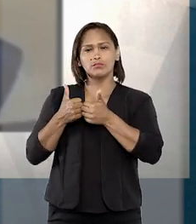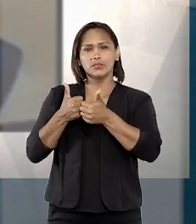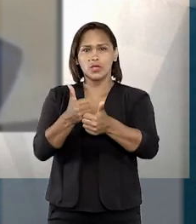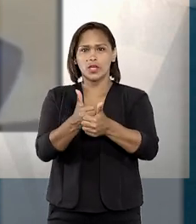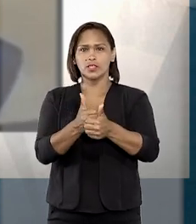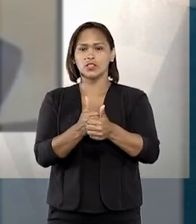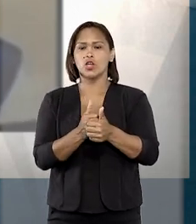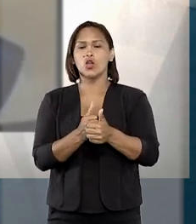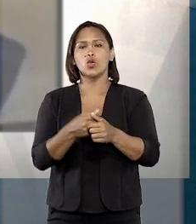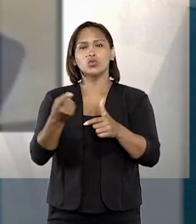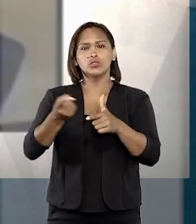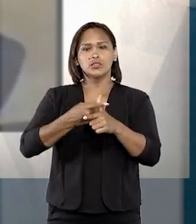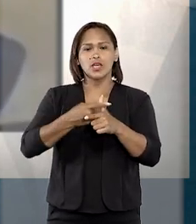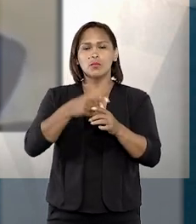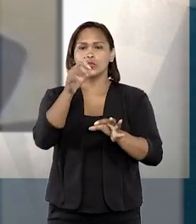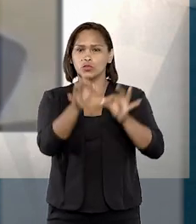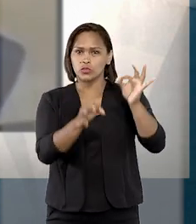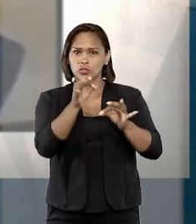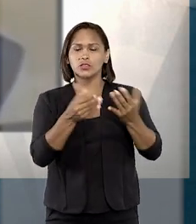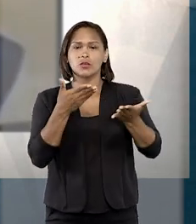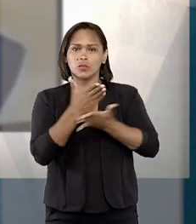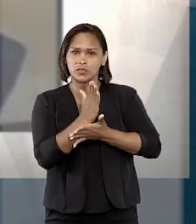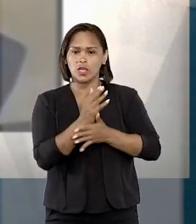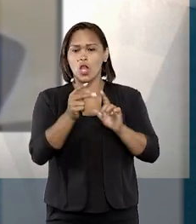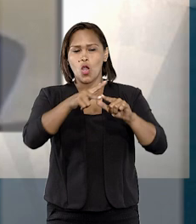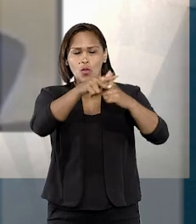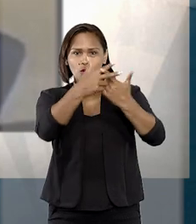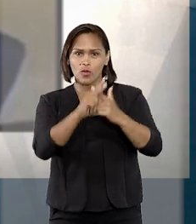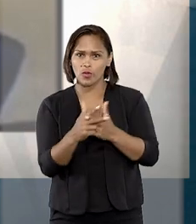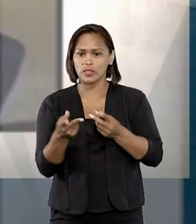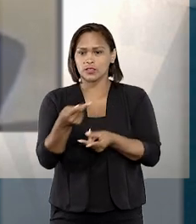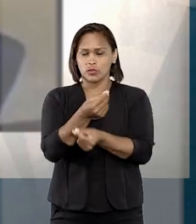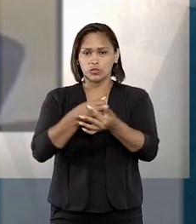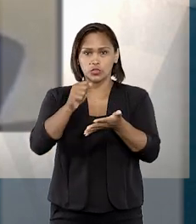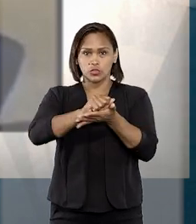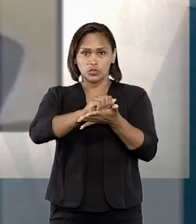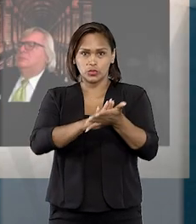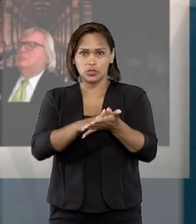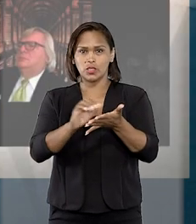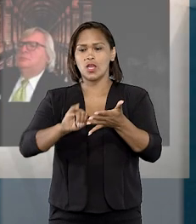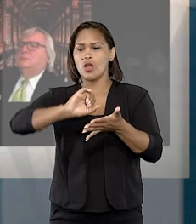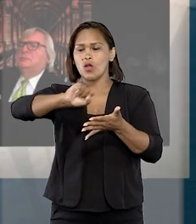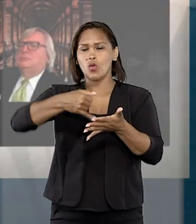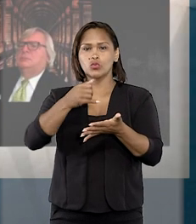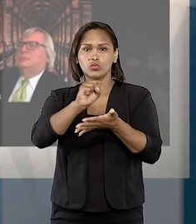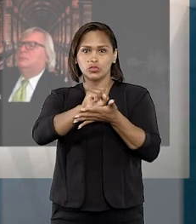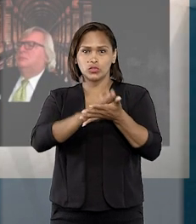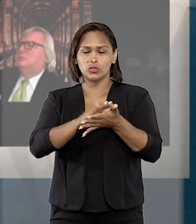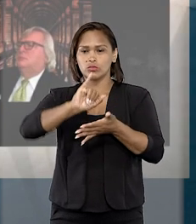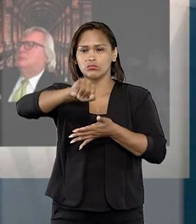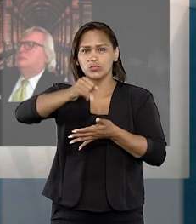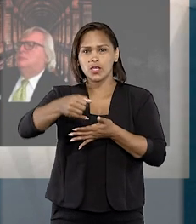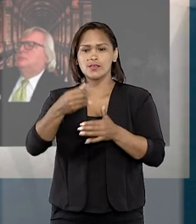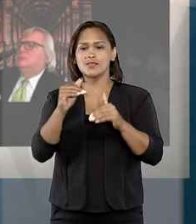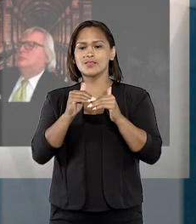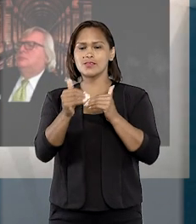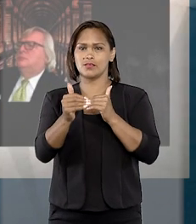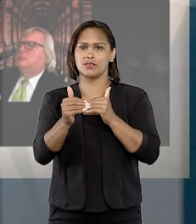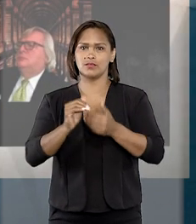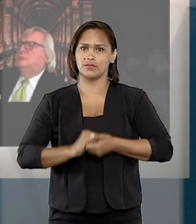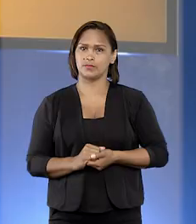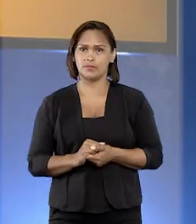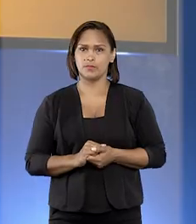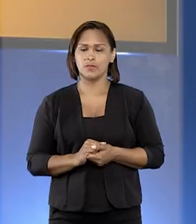acompanhado apenas dos débitos reconhecidos judicialmente, correção monetária e juros de mora, sendo os moratórios a partir da